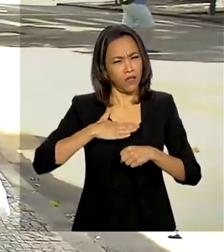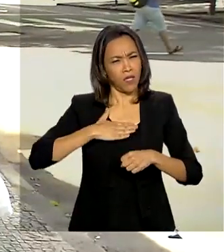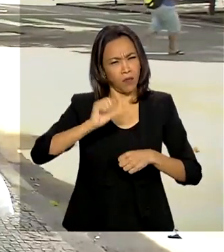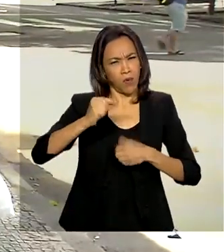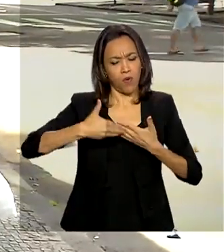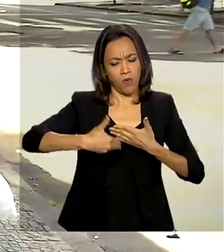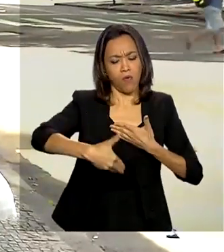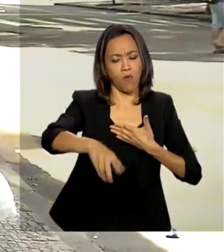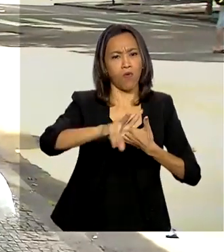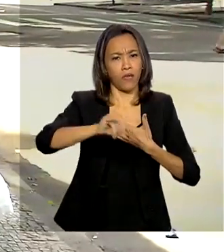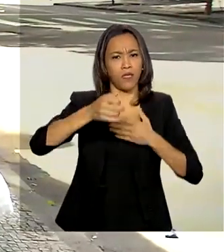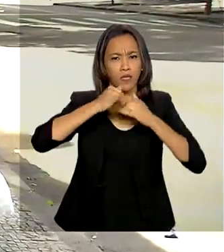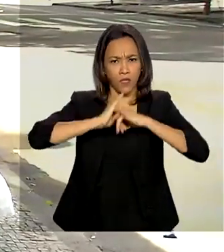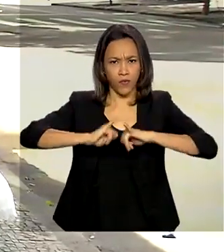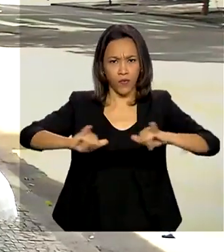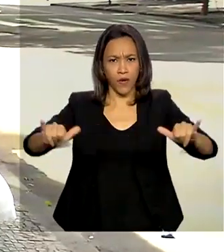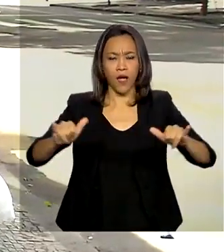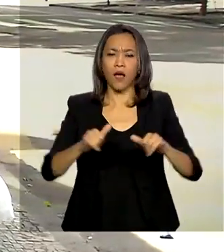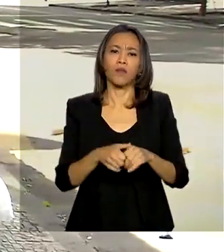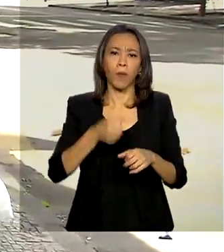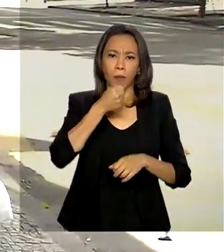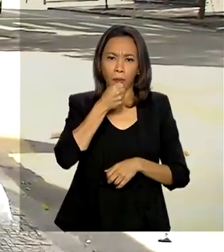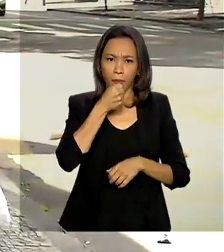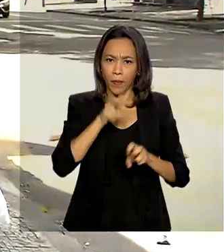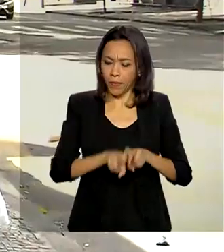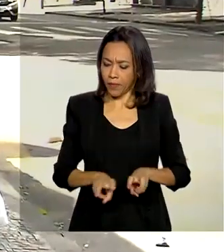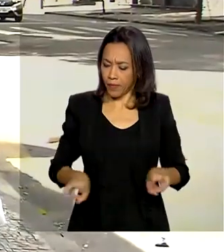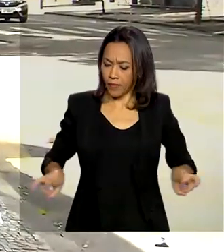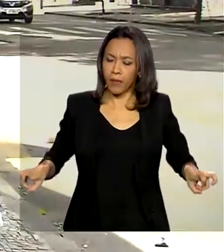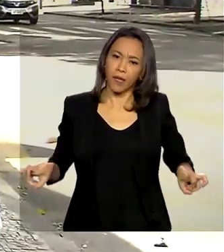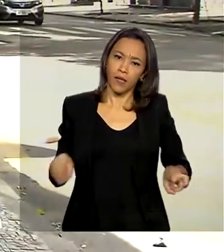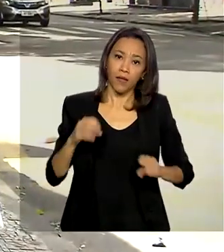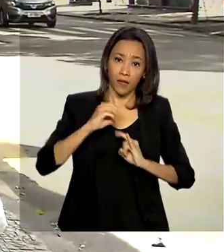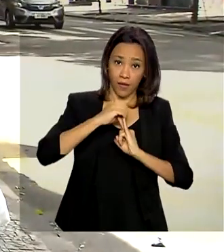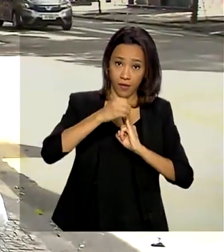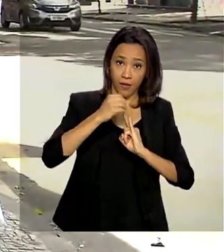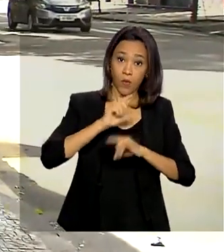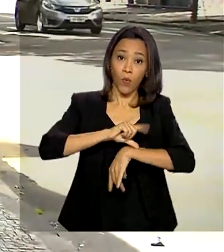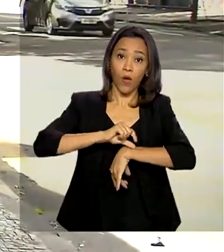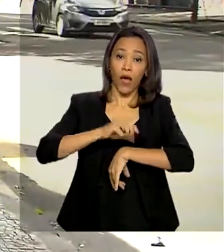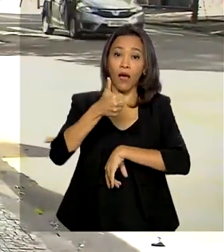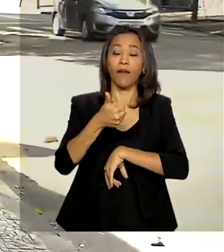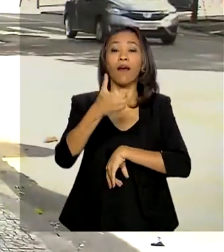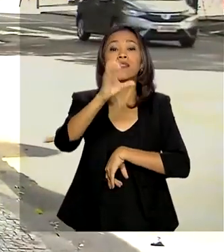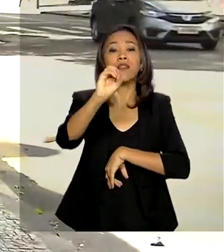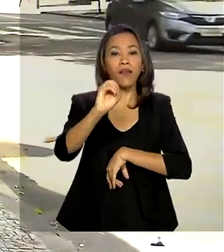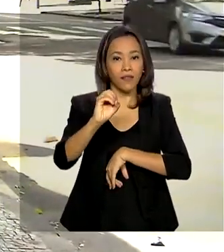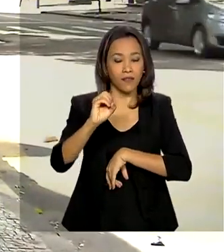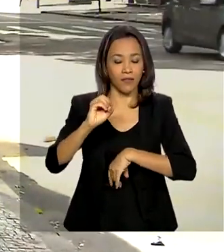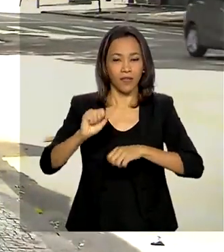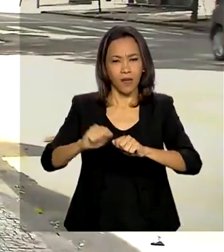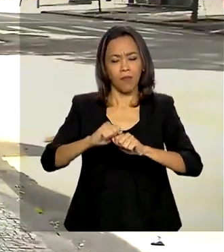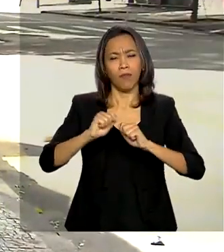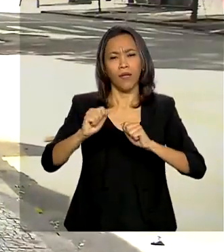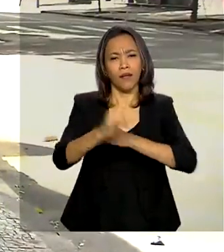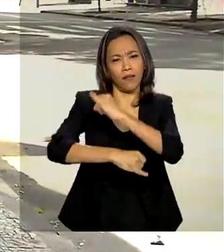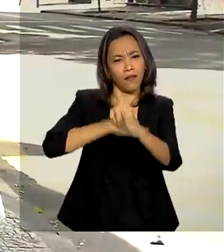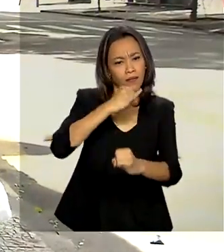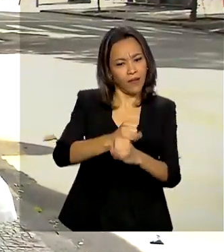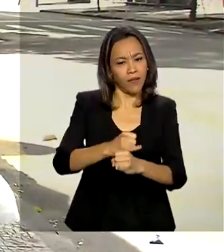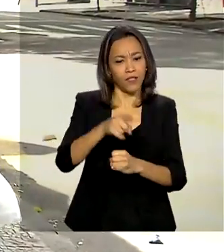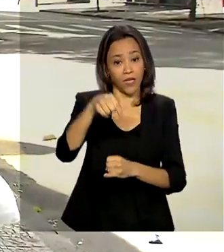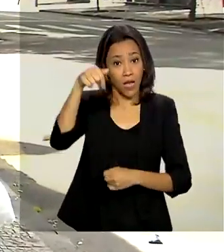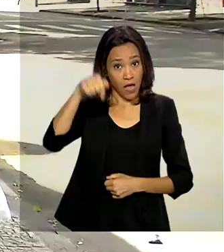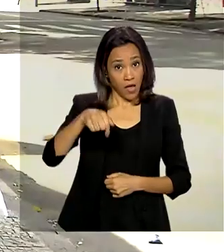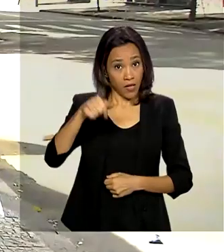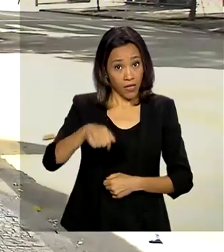a pouquinho em uma entrevista coletiva da própria Fiocruz, que vai ser realizada às 10 horas online. Bom, falando aqui do Rio de Janeiro, mais um dia de pouco